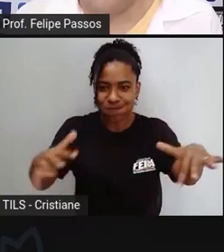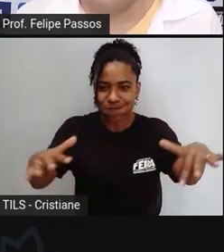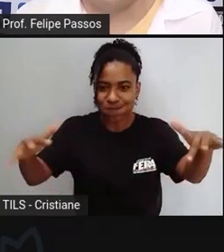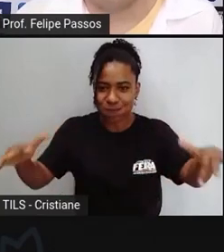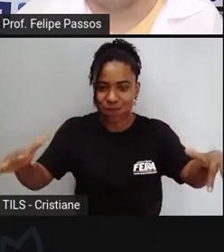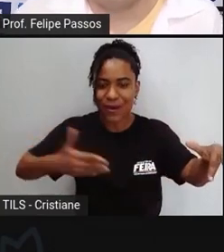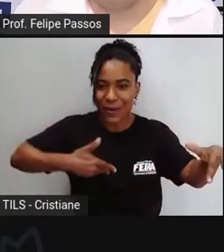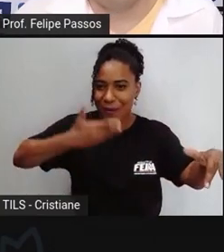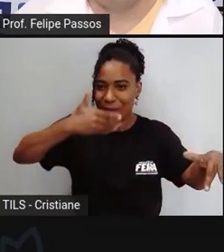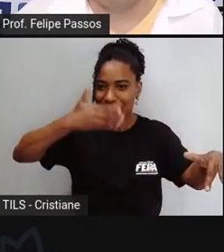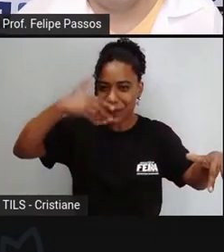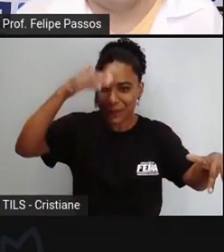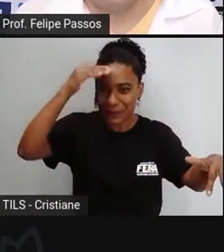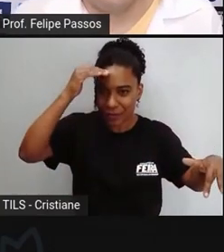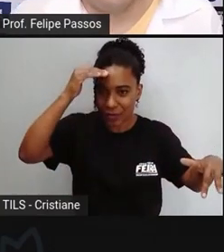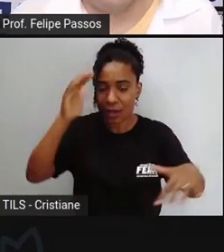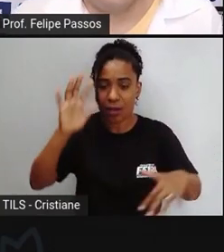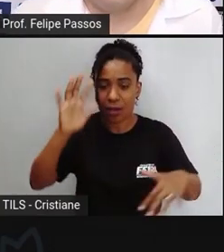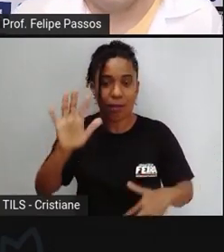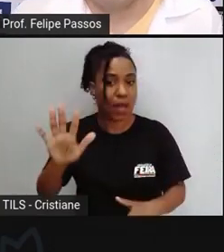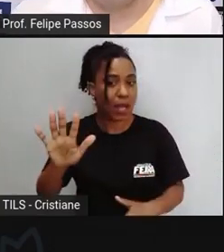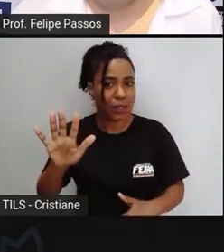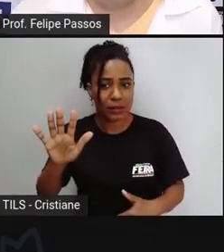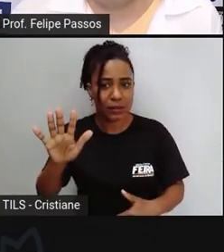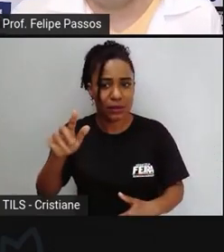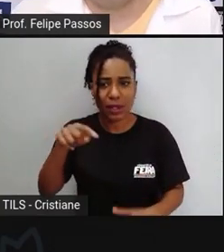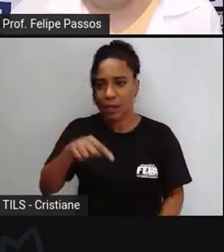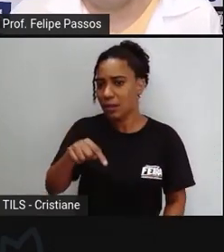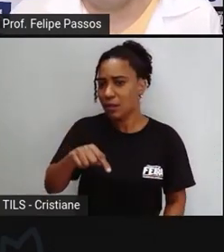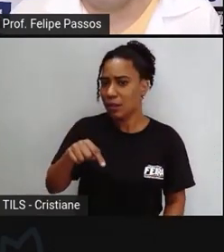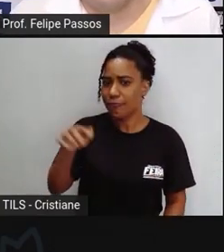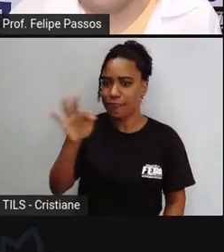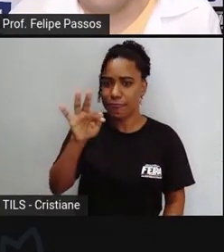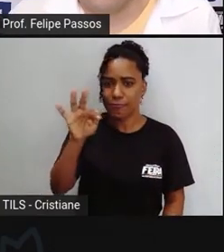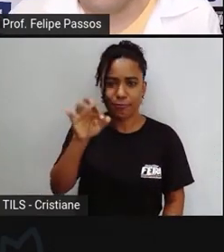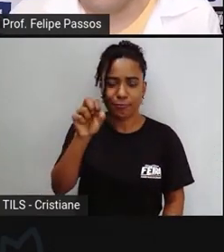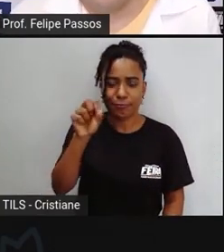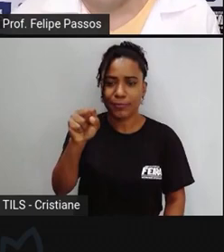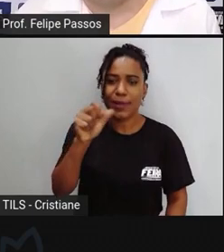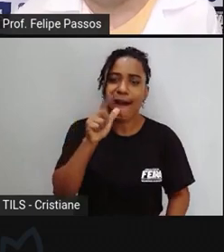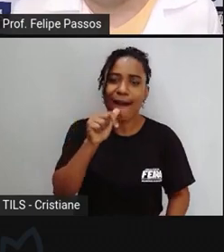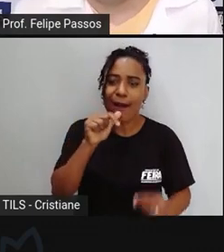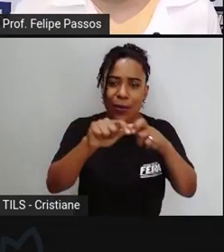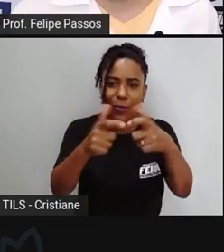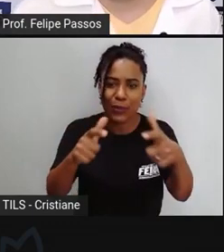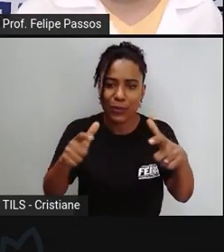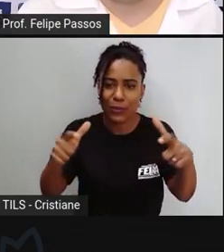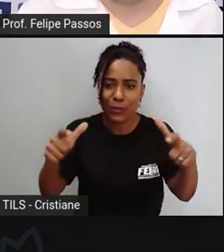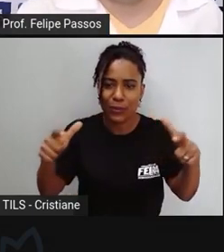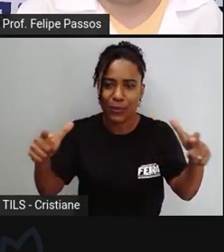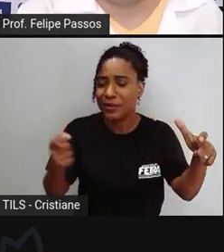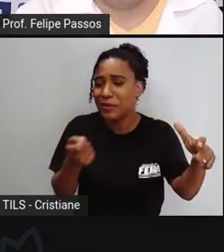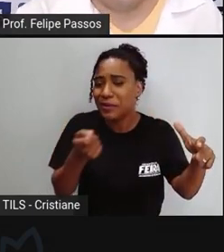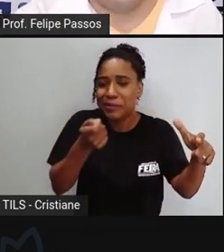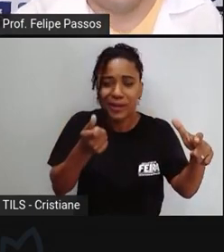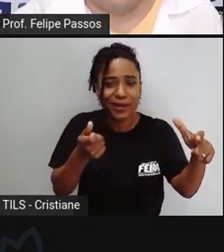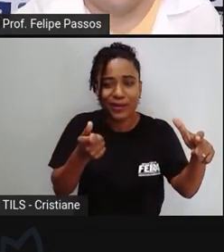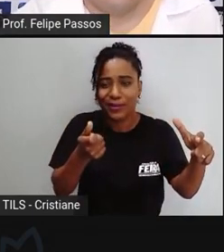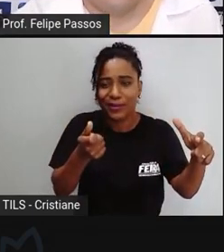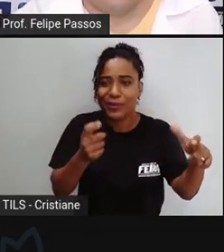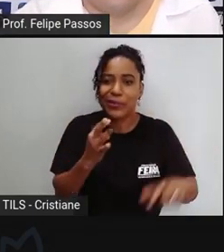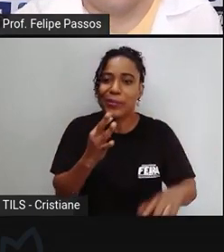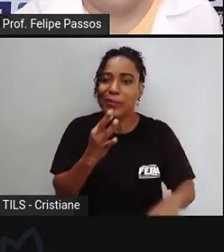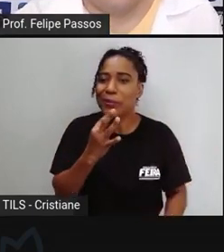não conhecem a realidade que às vezes está a dois passos da sua